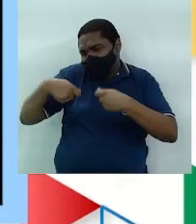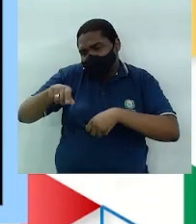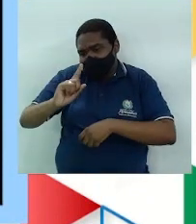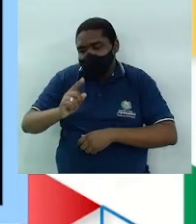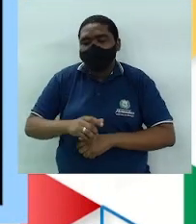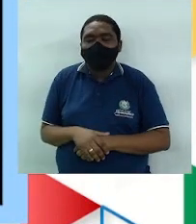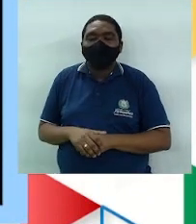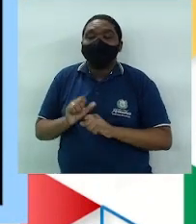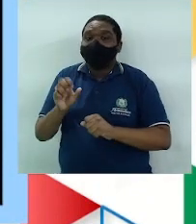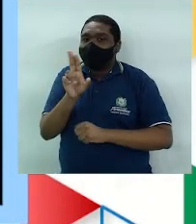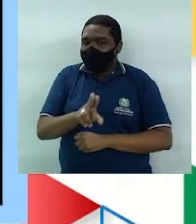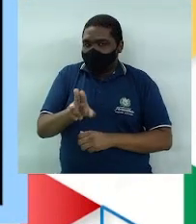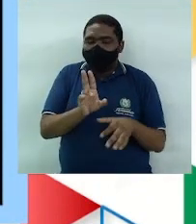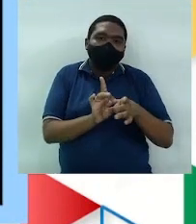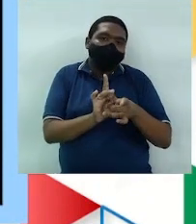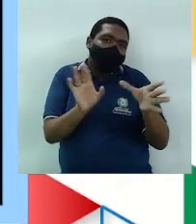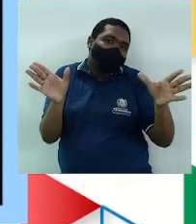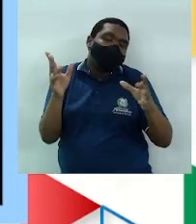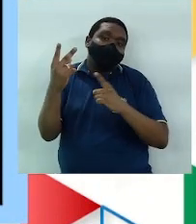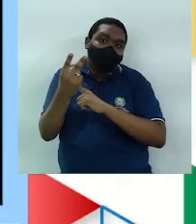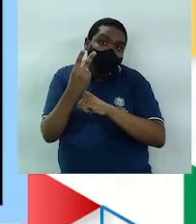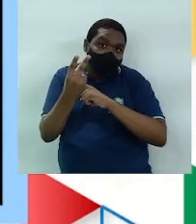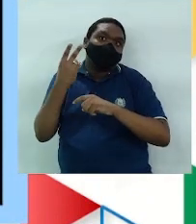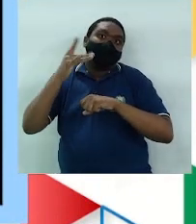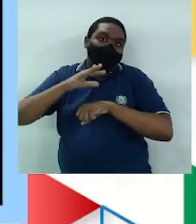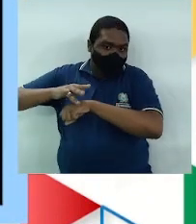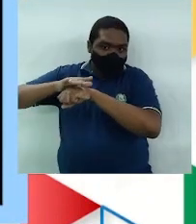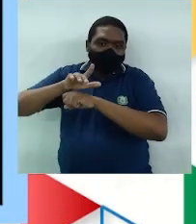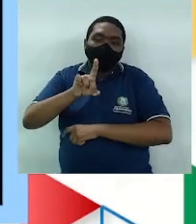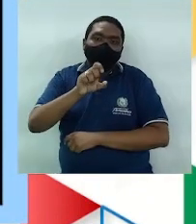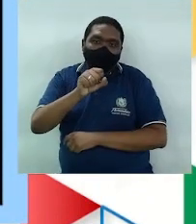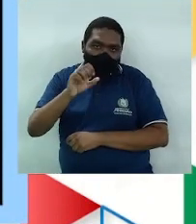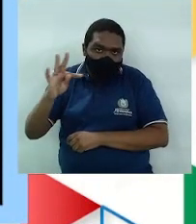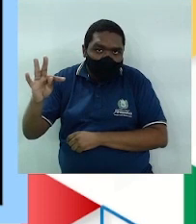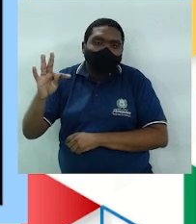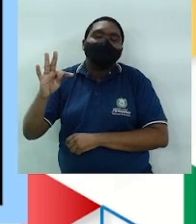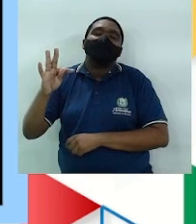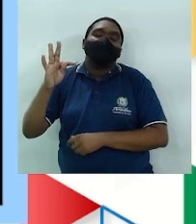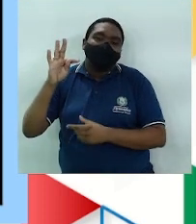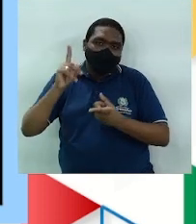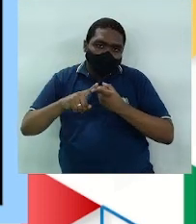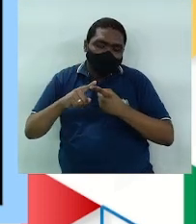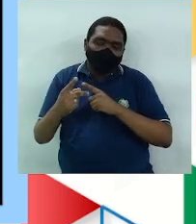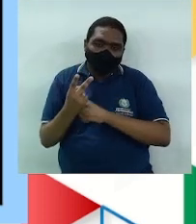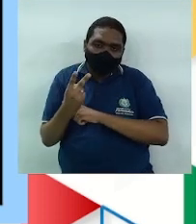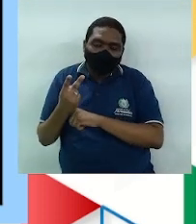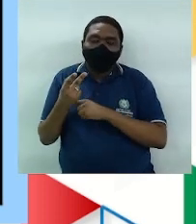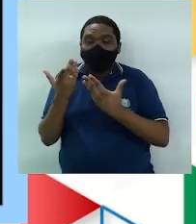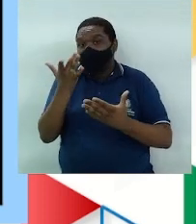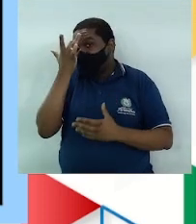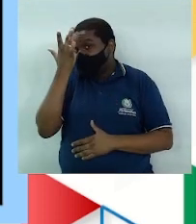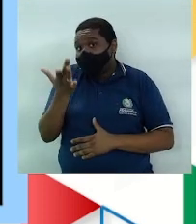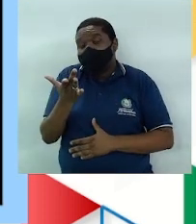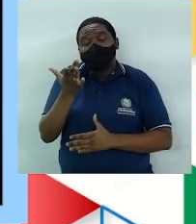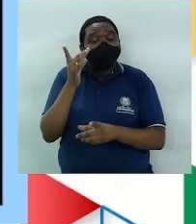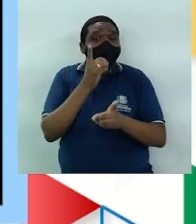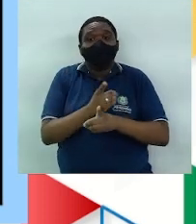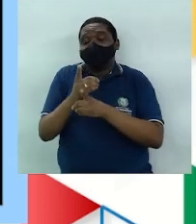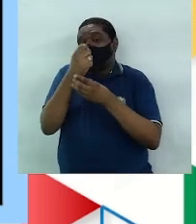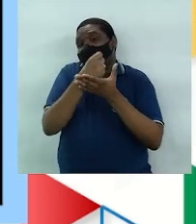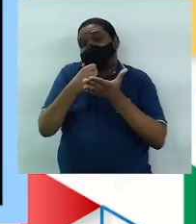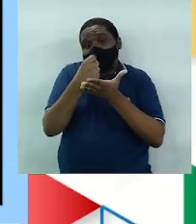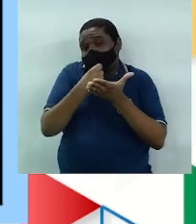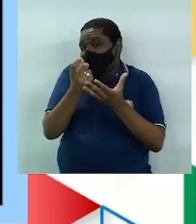Os preservativos. Protege das doenças sexualmente transmissíveis, as DSTs. Fácil acesso, encontrado em